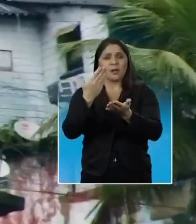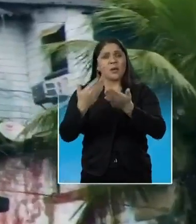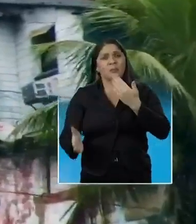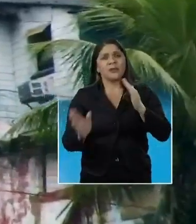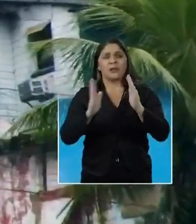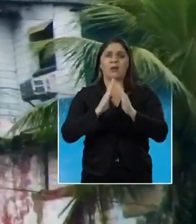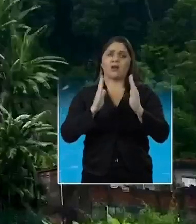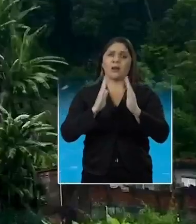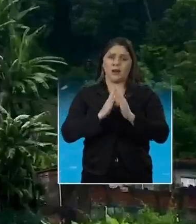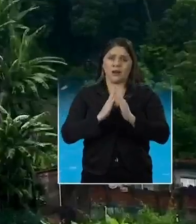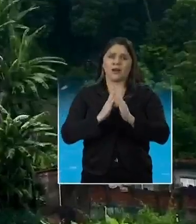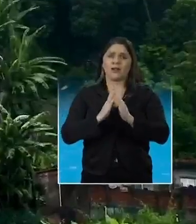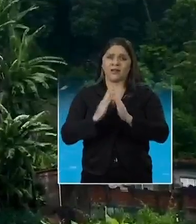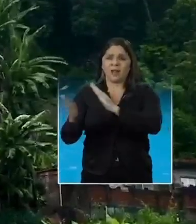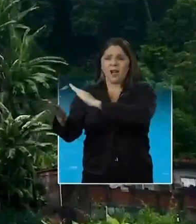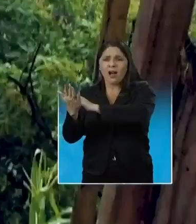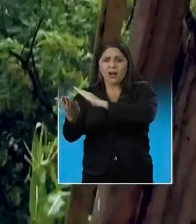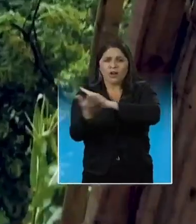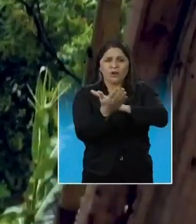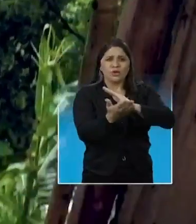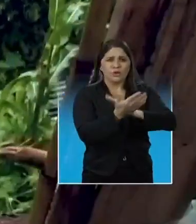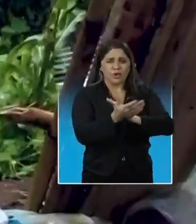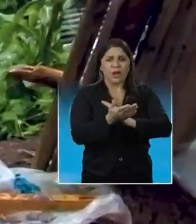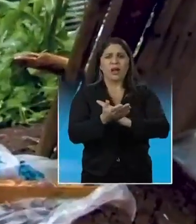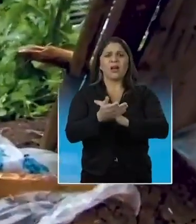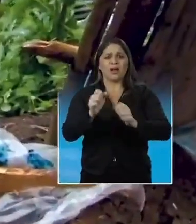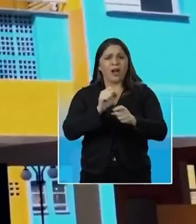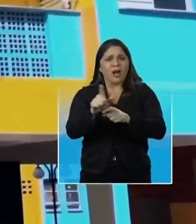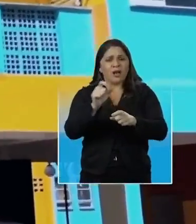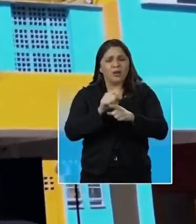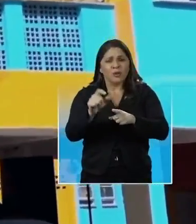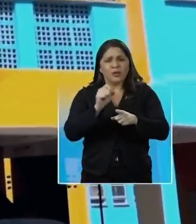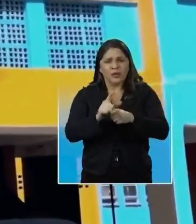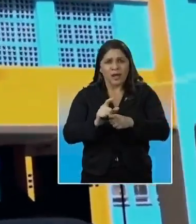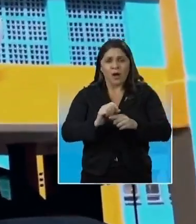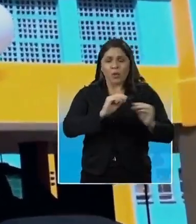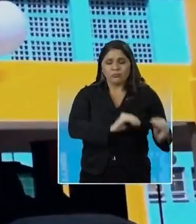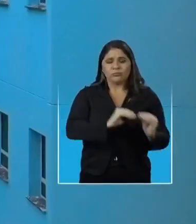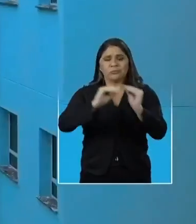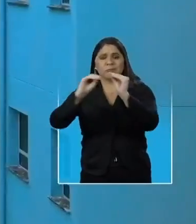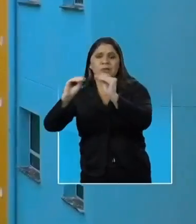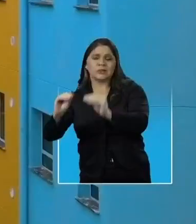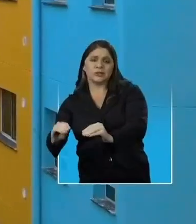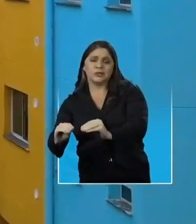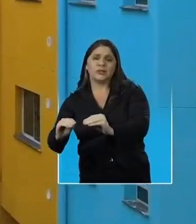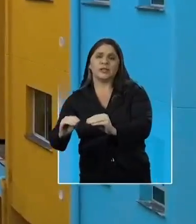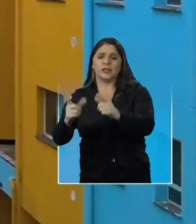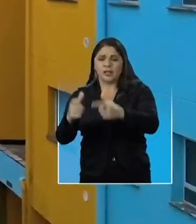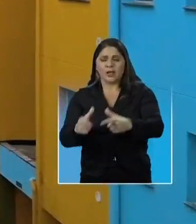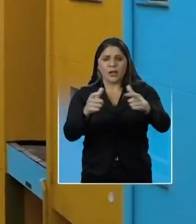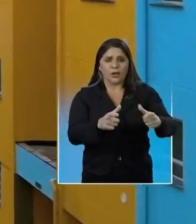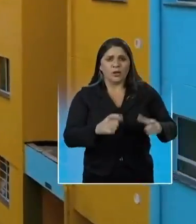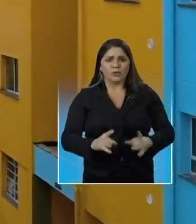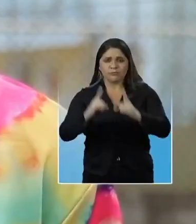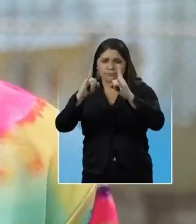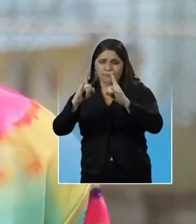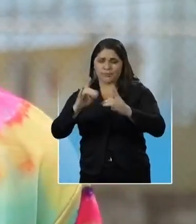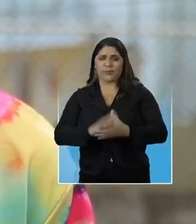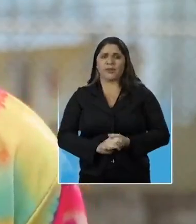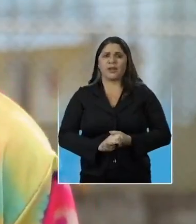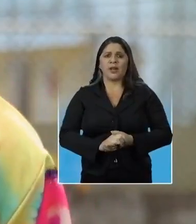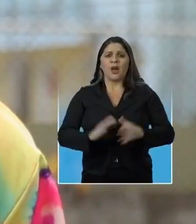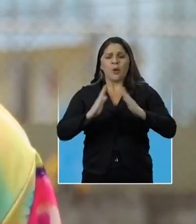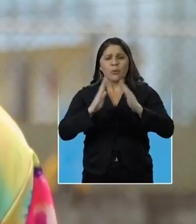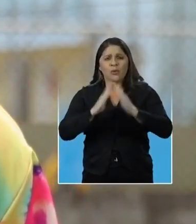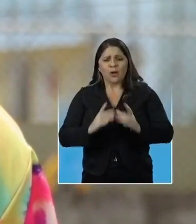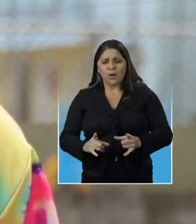a moradia estão sendo assistidas com auxílio aluguel ou foram transferidas para conjuntos habitacionais. Morar num condomínio